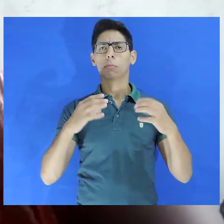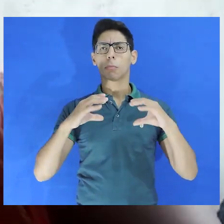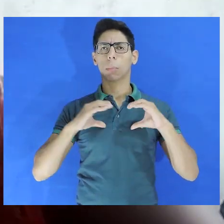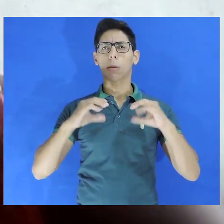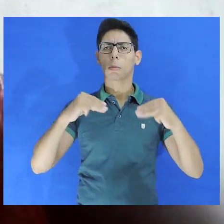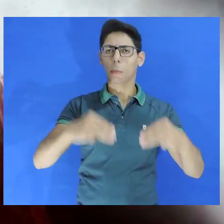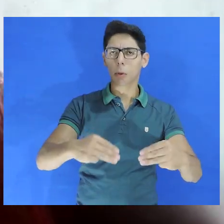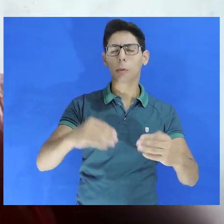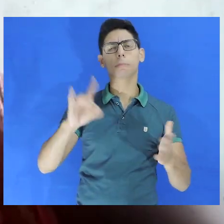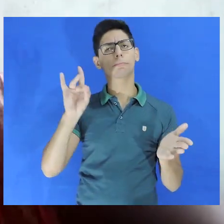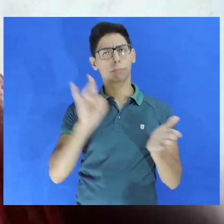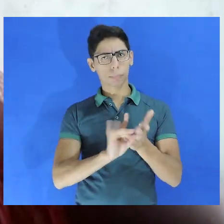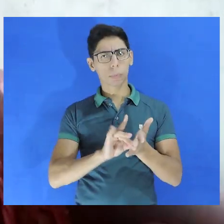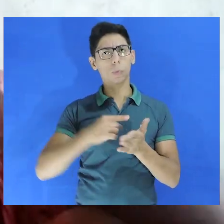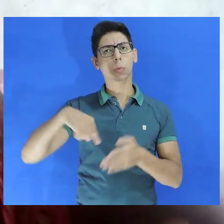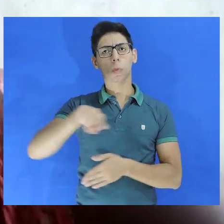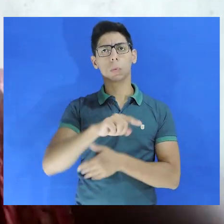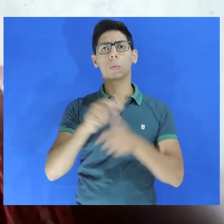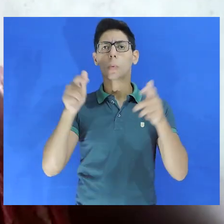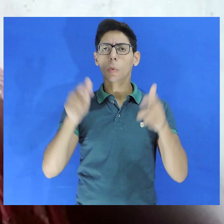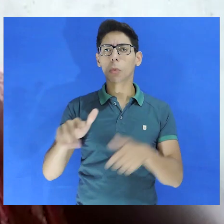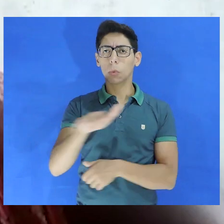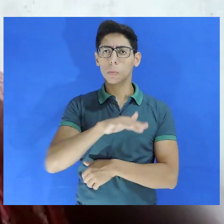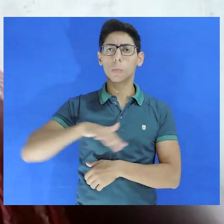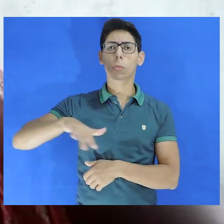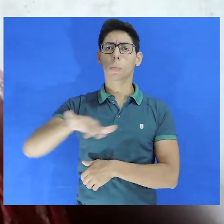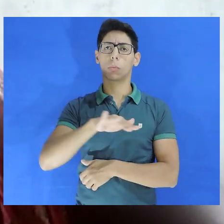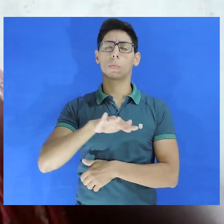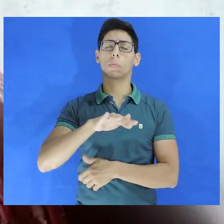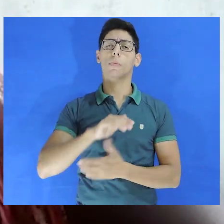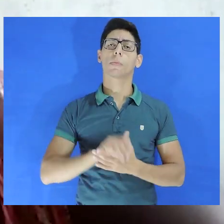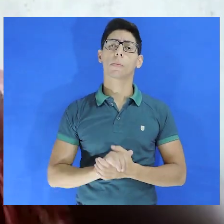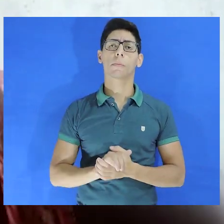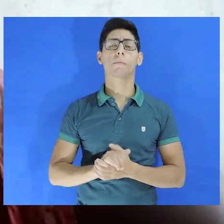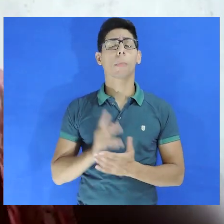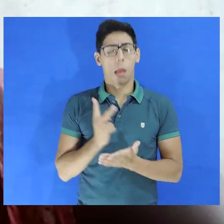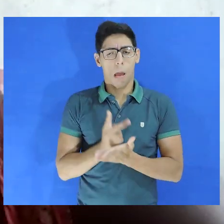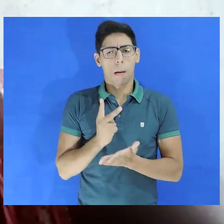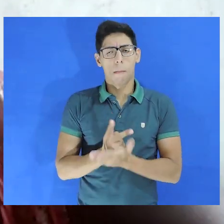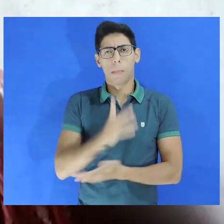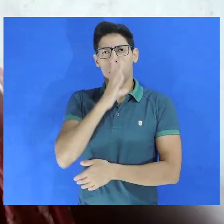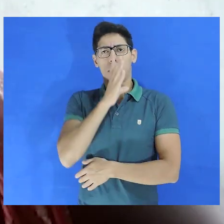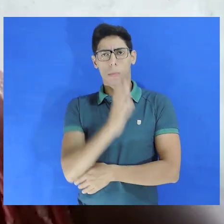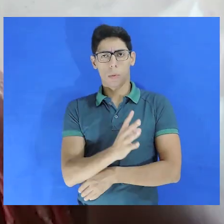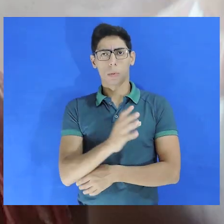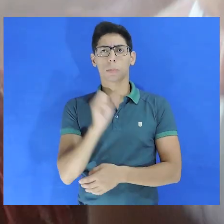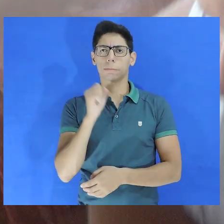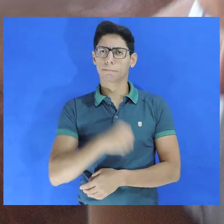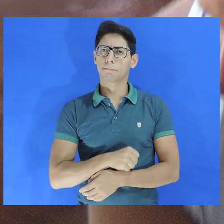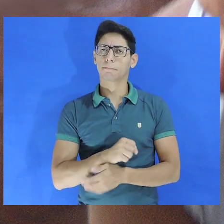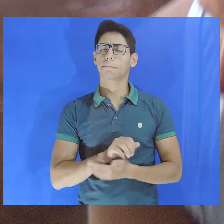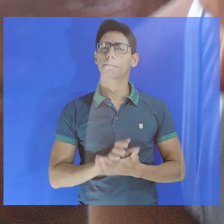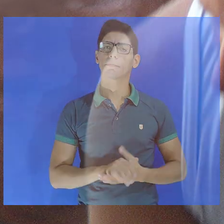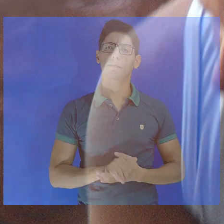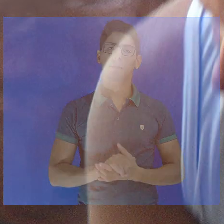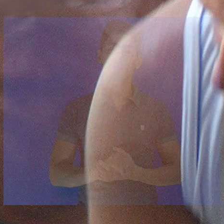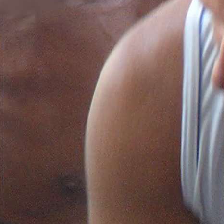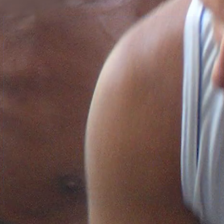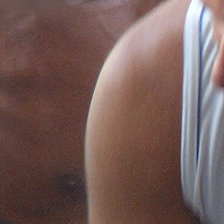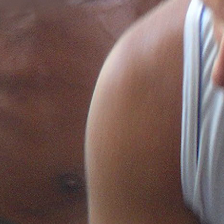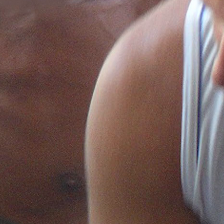Público, se for na VEP, a gente protocola. No setor da várias execuções penais, a mesma denúncia.